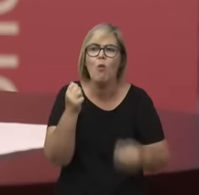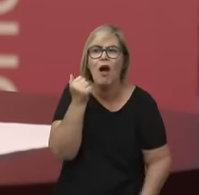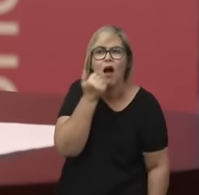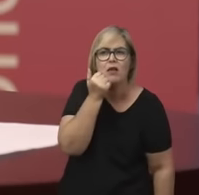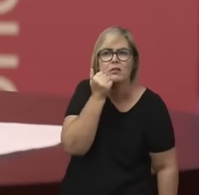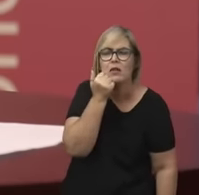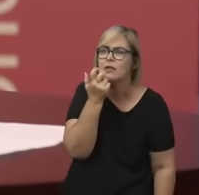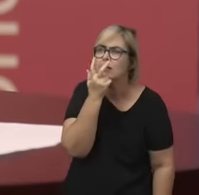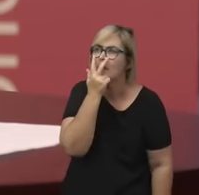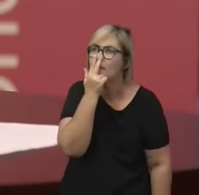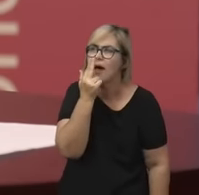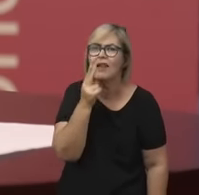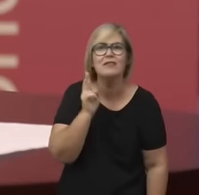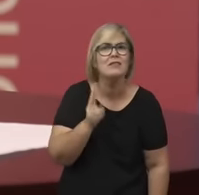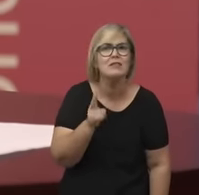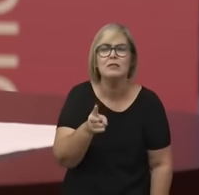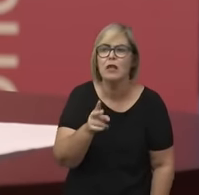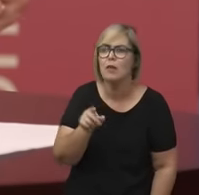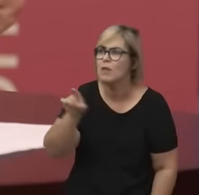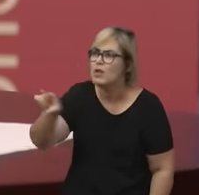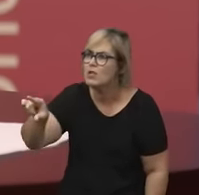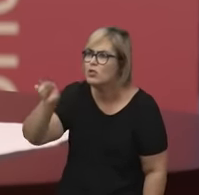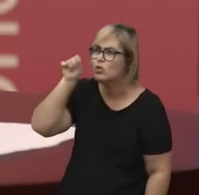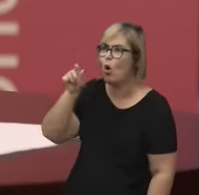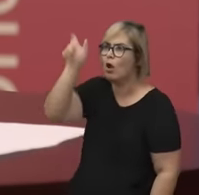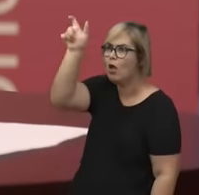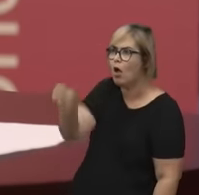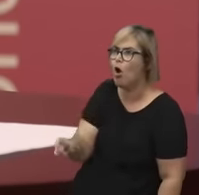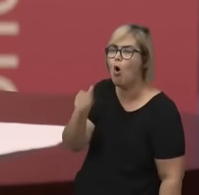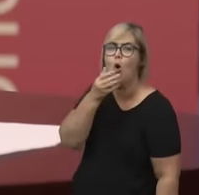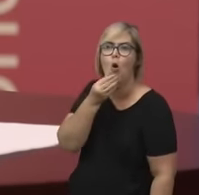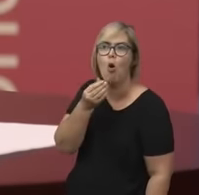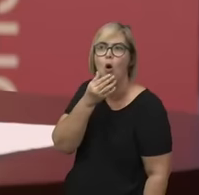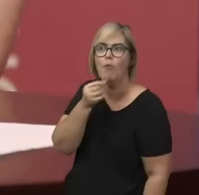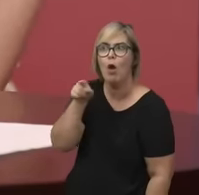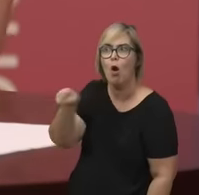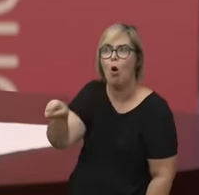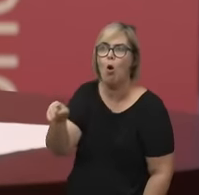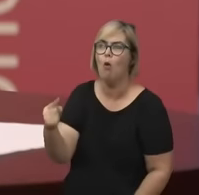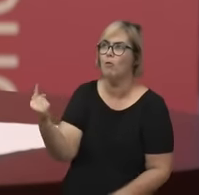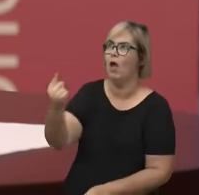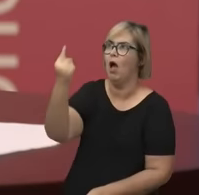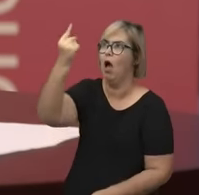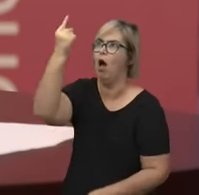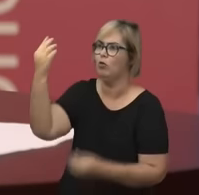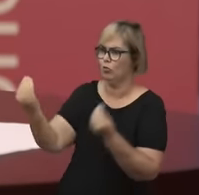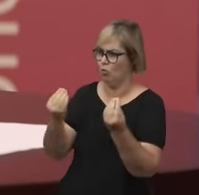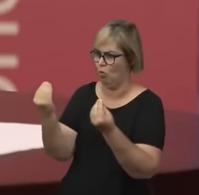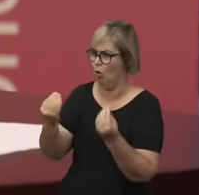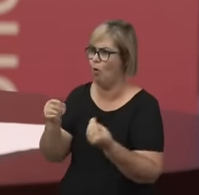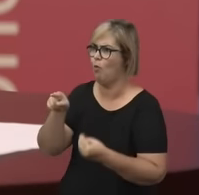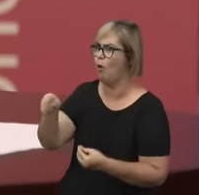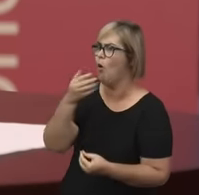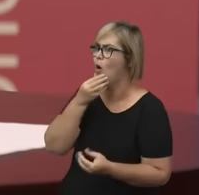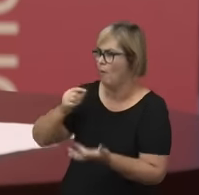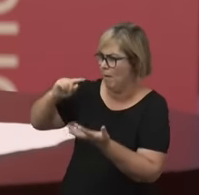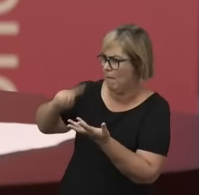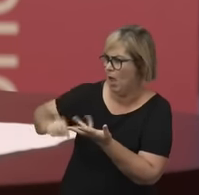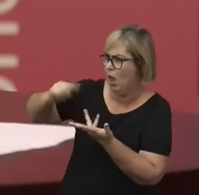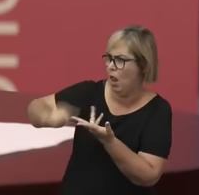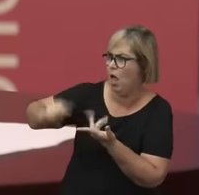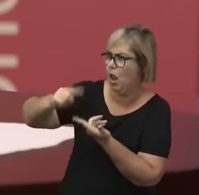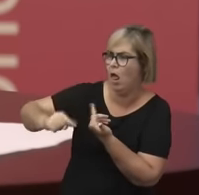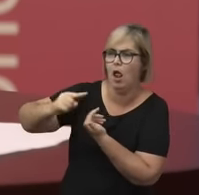vezes escolher como objeto de pesquisa os homens, medir os homens, o homem vetruviano de Leonardo da Vinci, é um homem. As